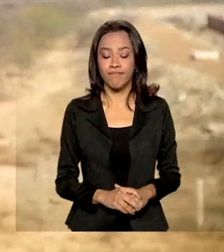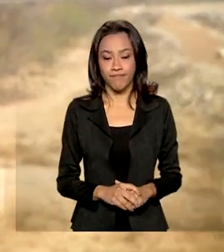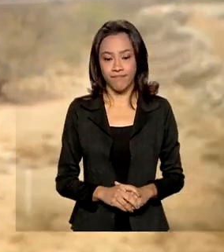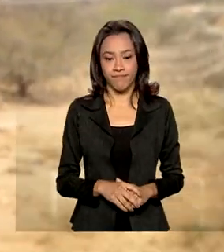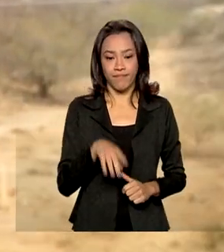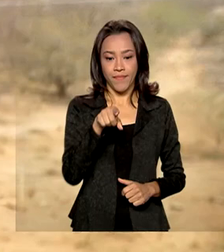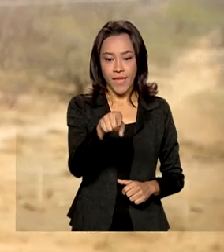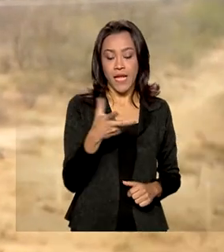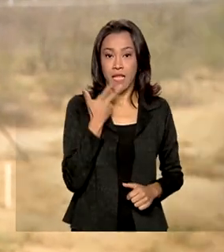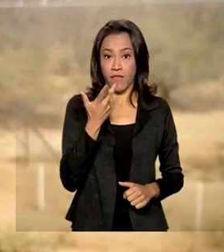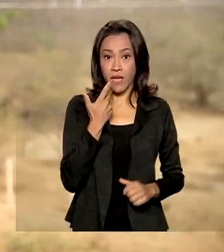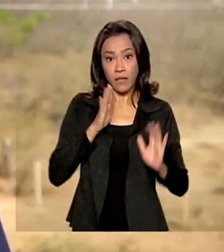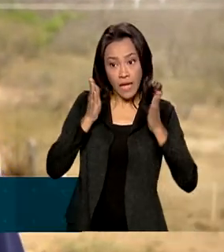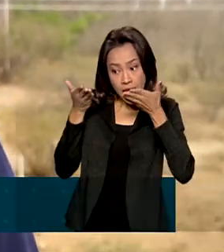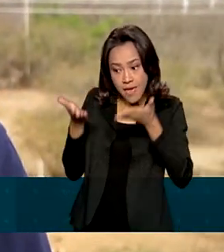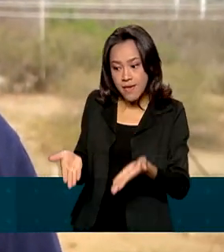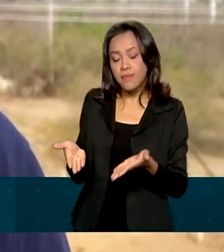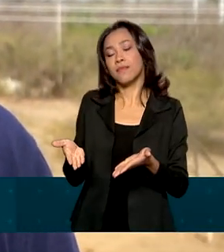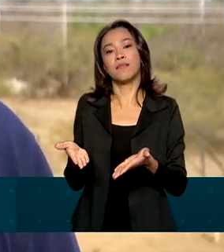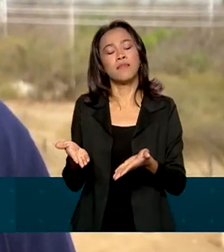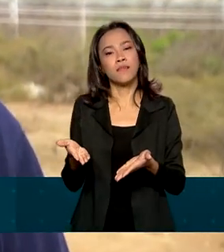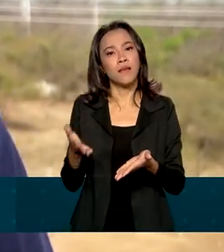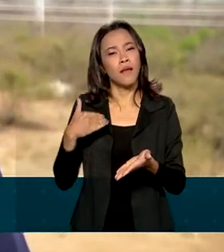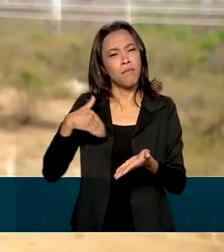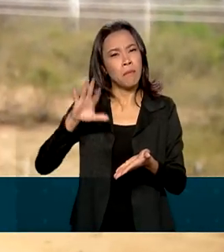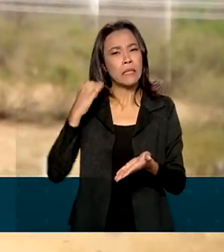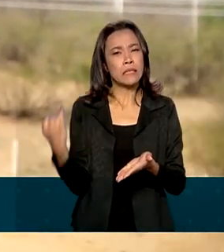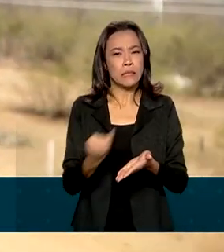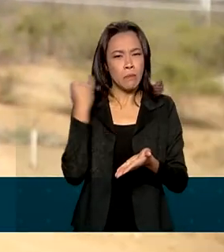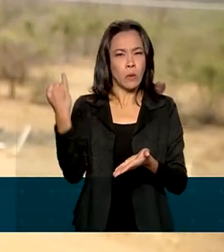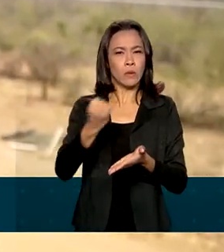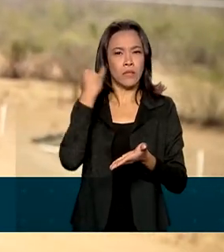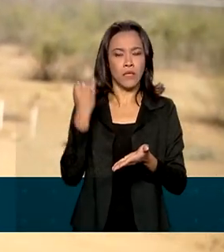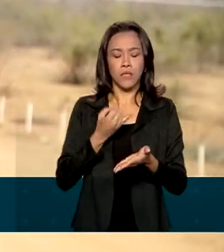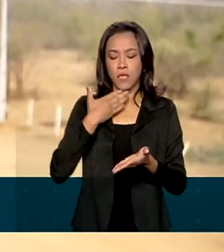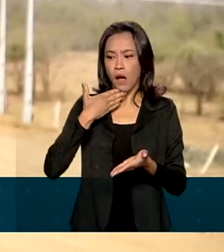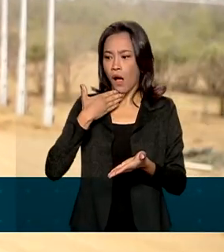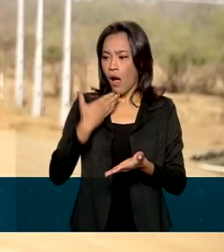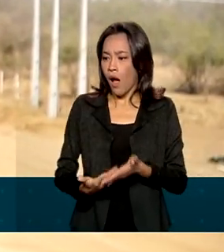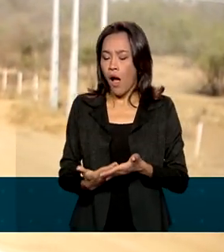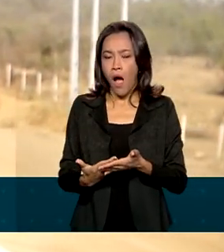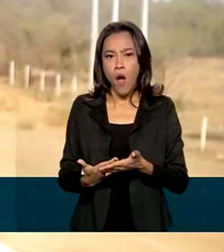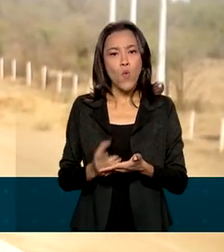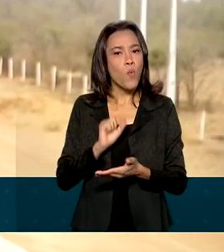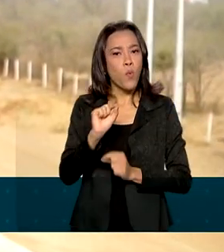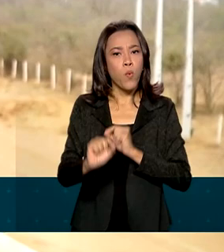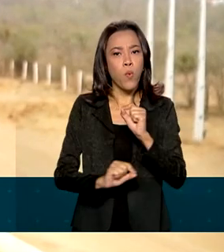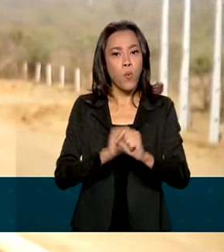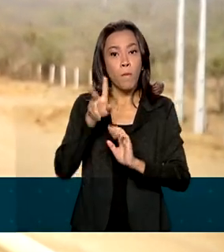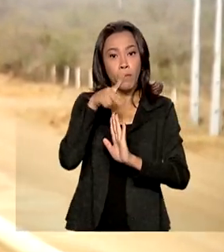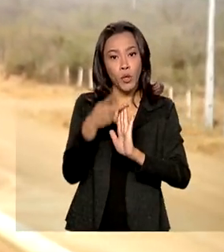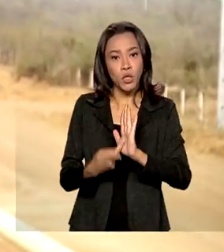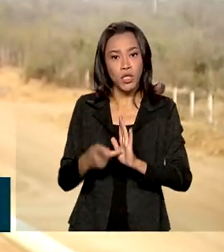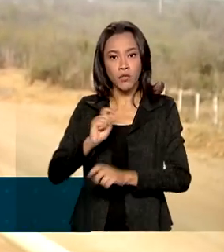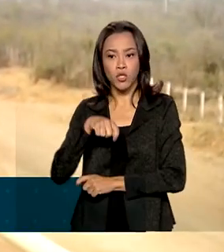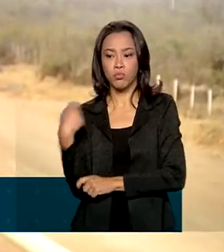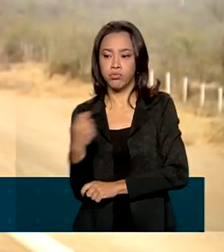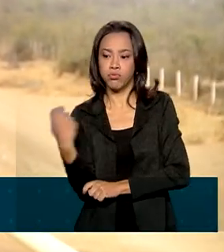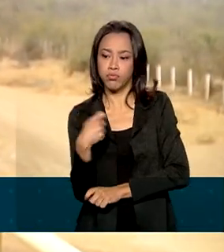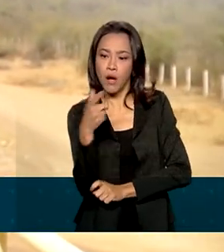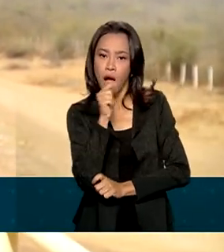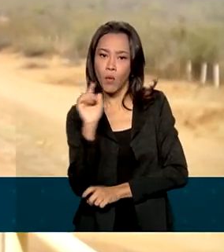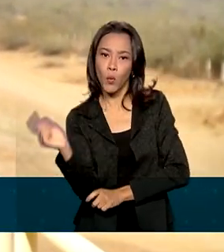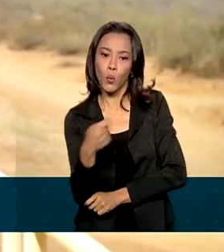Esse é um dos mais importantes e mais impressionantes projetos de irrigação em perímetros